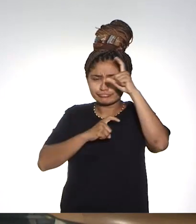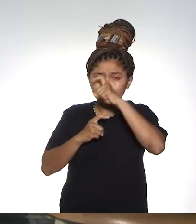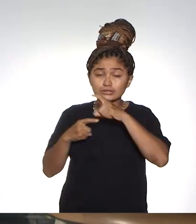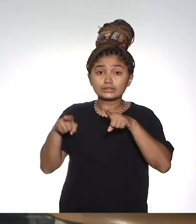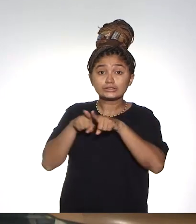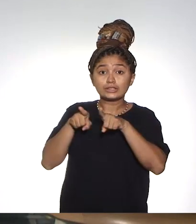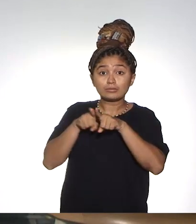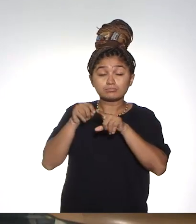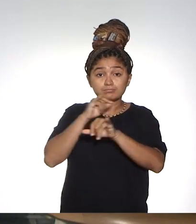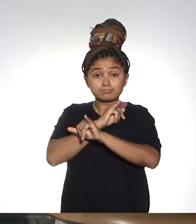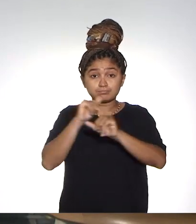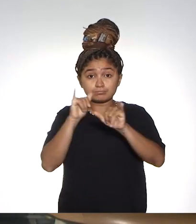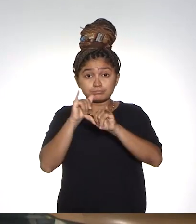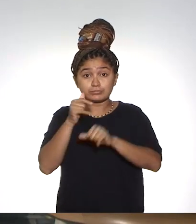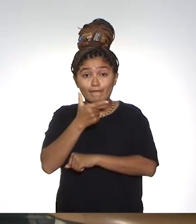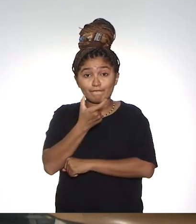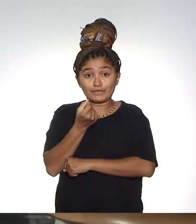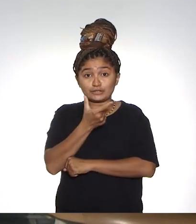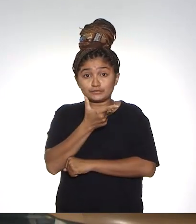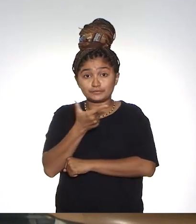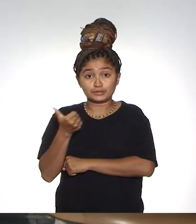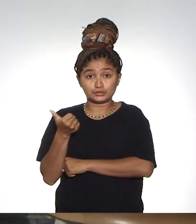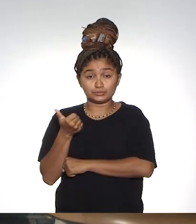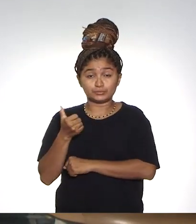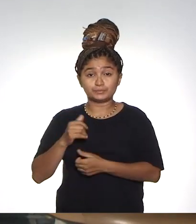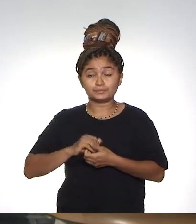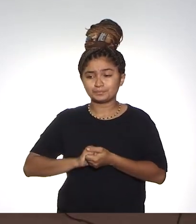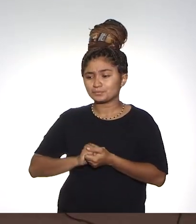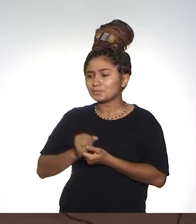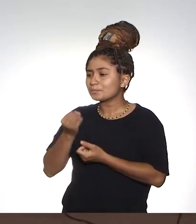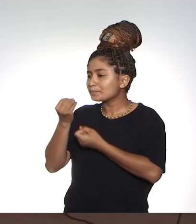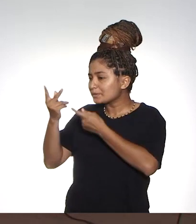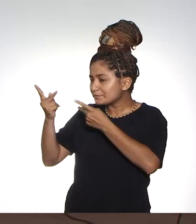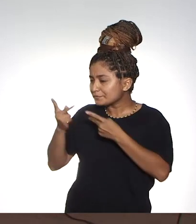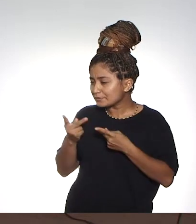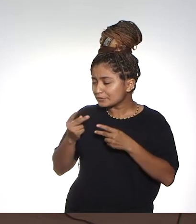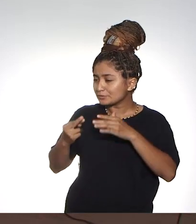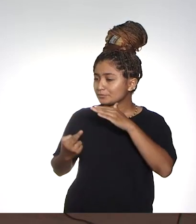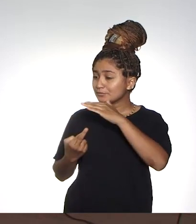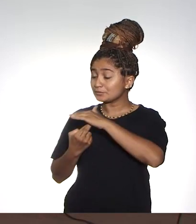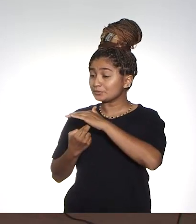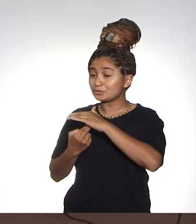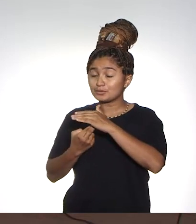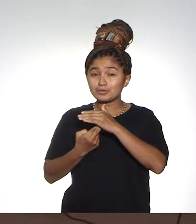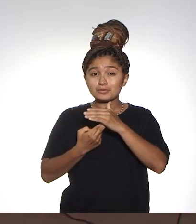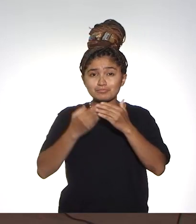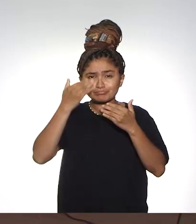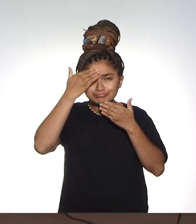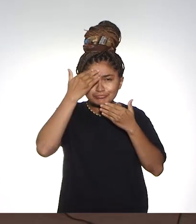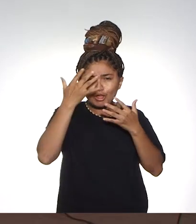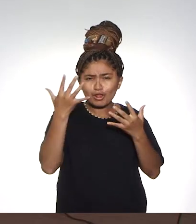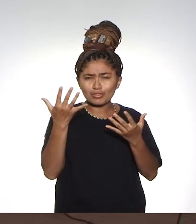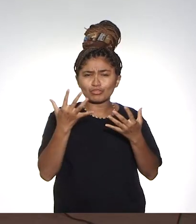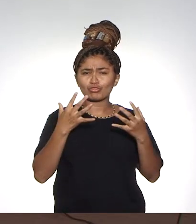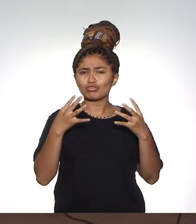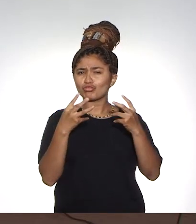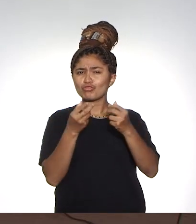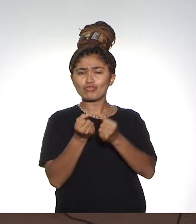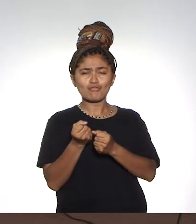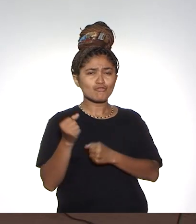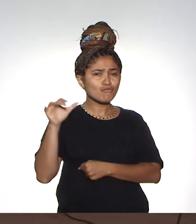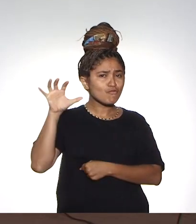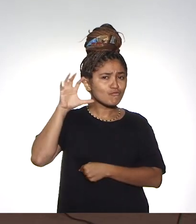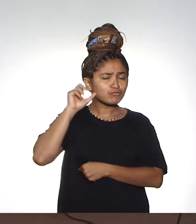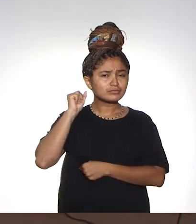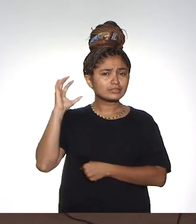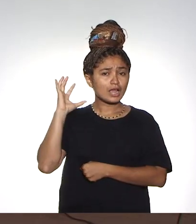também anunciar as metas para 2021. Seja bem-vindo, professor Geraldo. Muito obrigado. Queria cumprimentar todos os ouvintes da